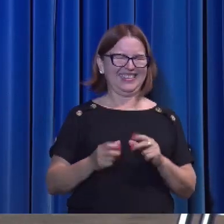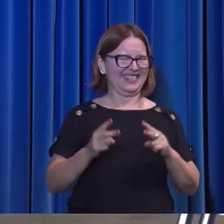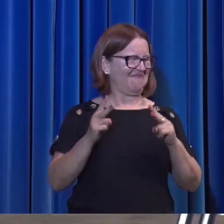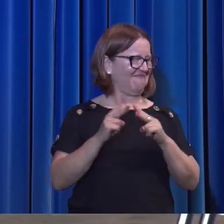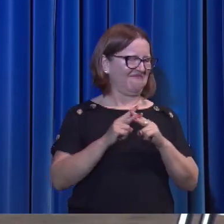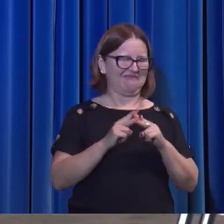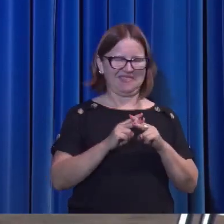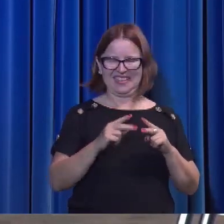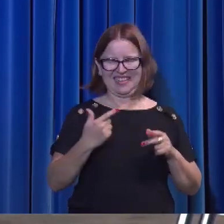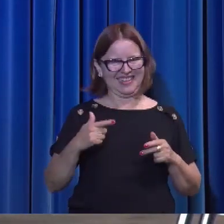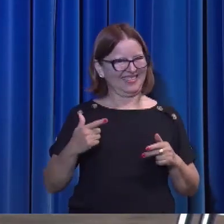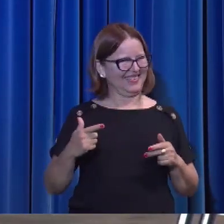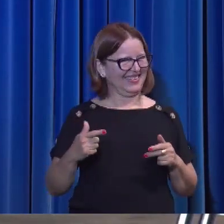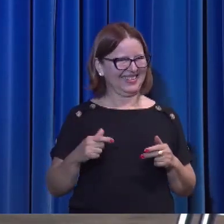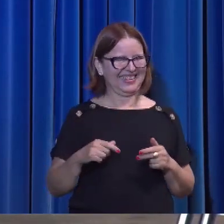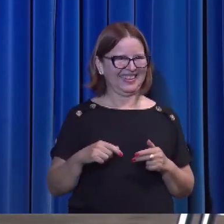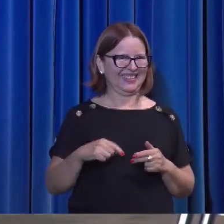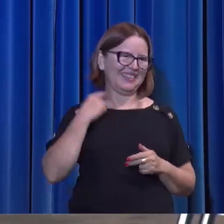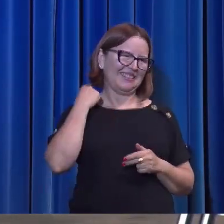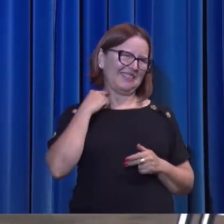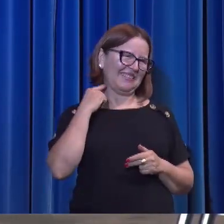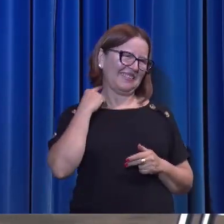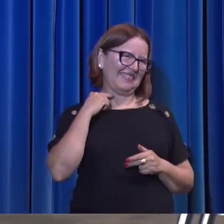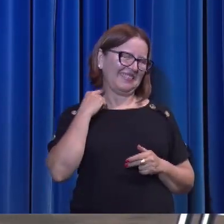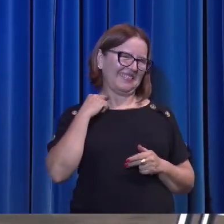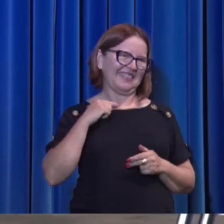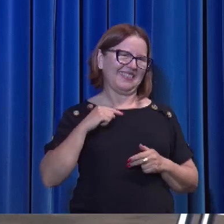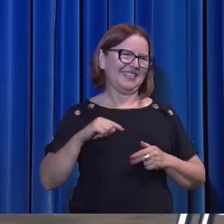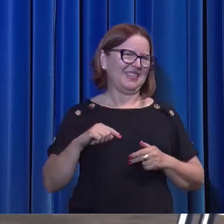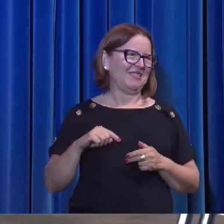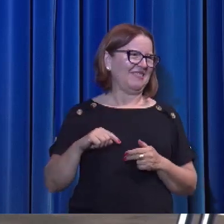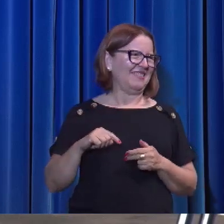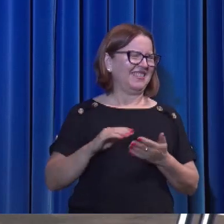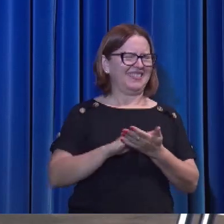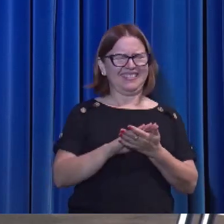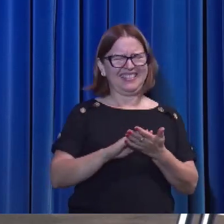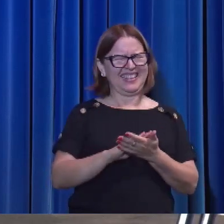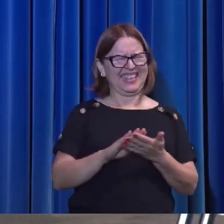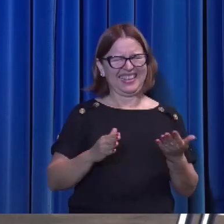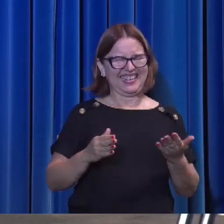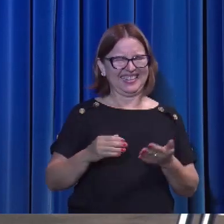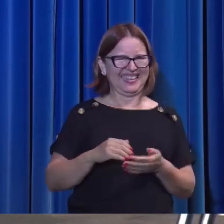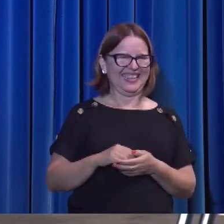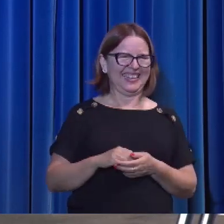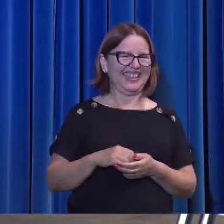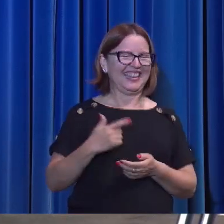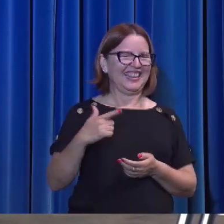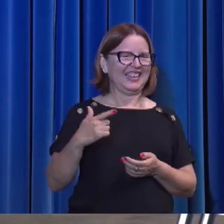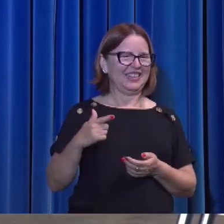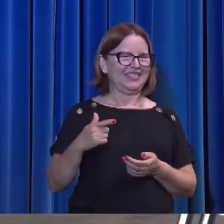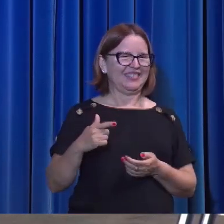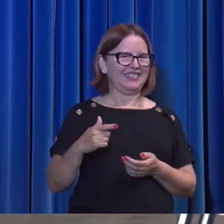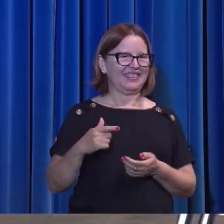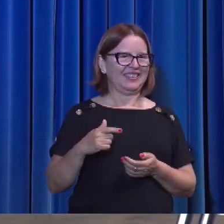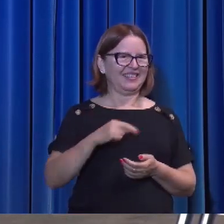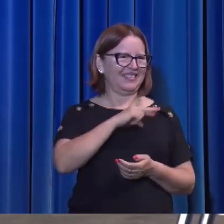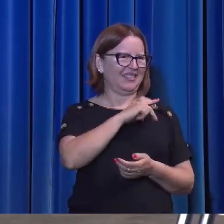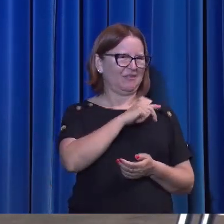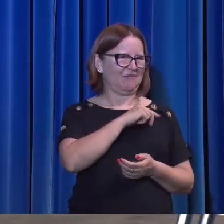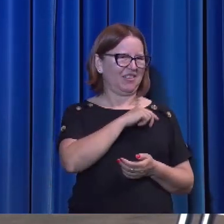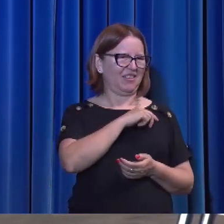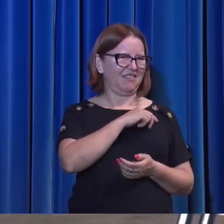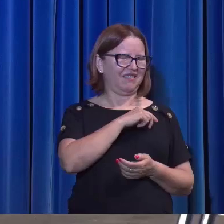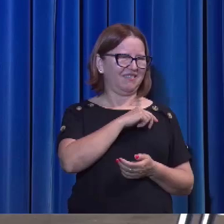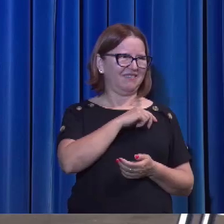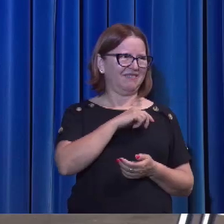Botafogo. Eu sou do Rio, faço essas coisas assim. não tem São Paulo, não Paulo,